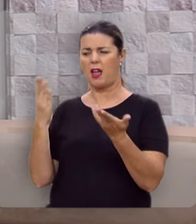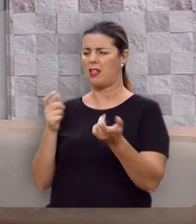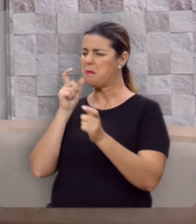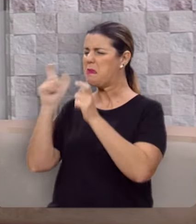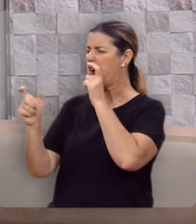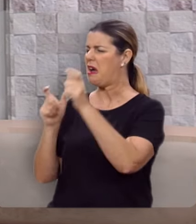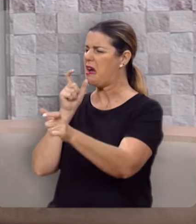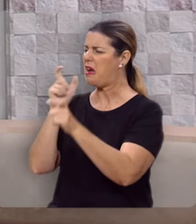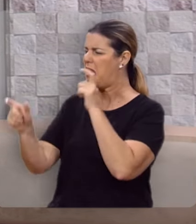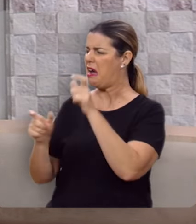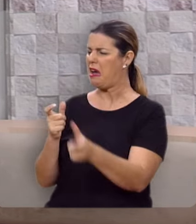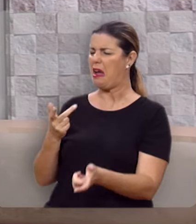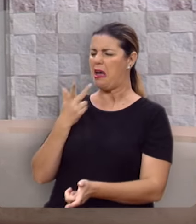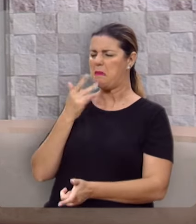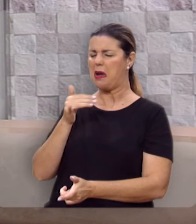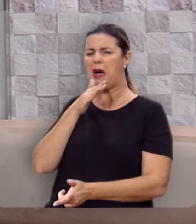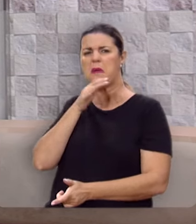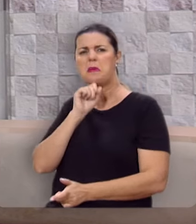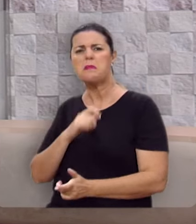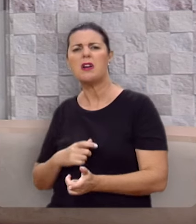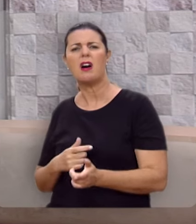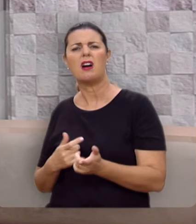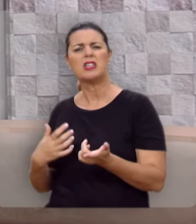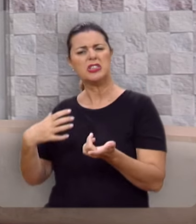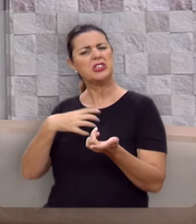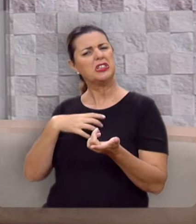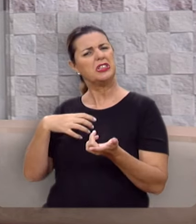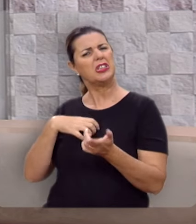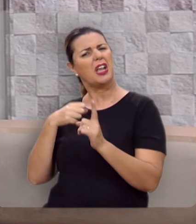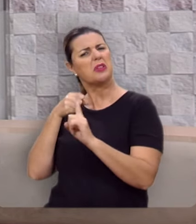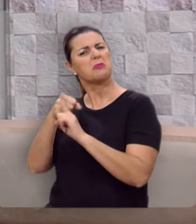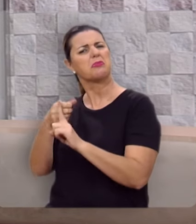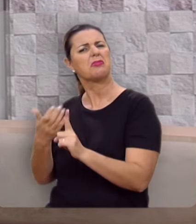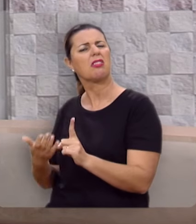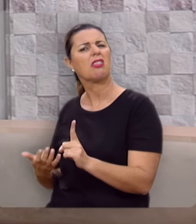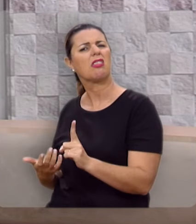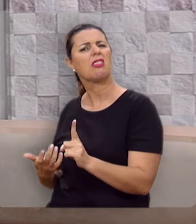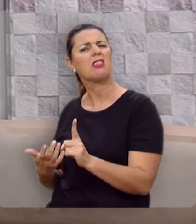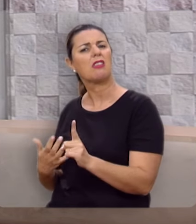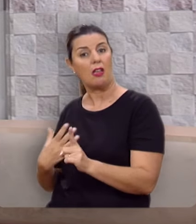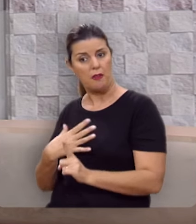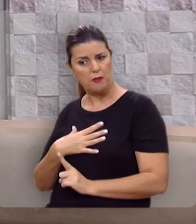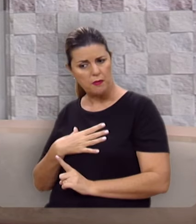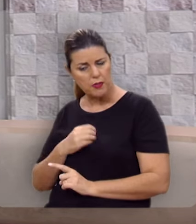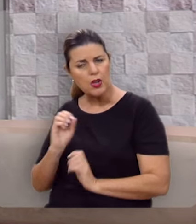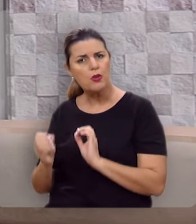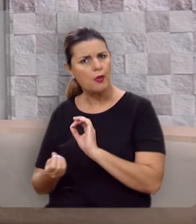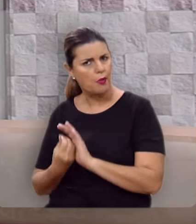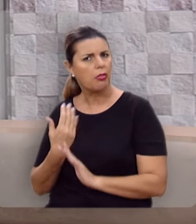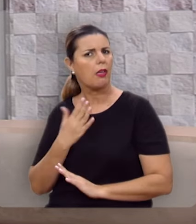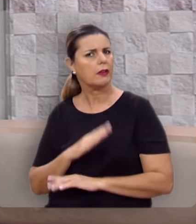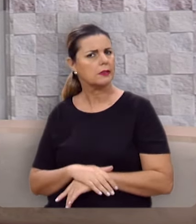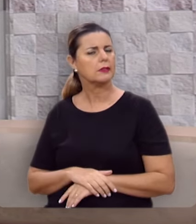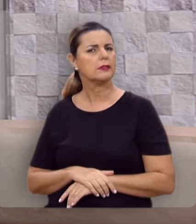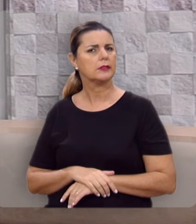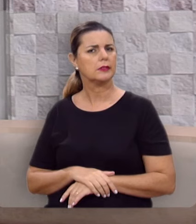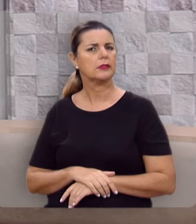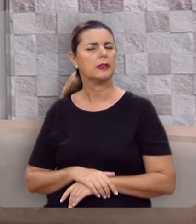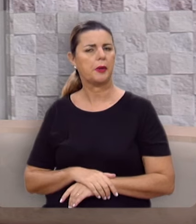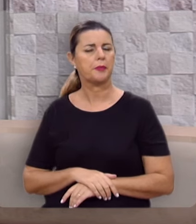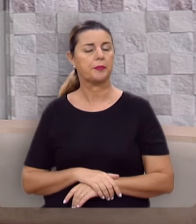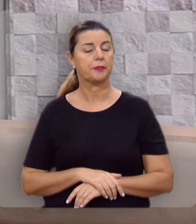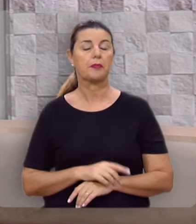Agride os pais com palavras, agride os pais com atitudes violentas. Os filhos que fazem isso,